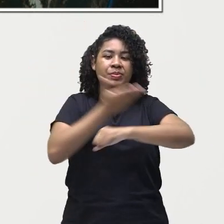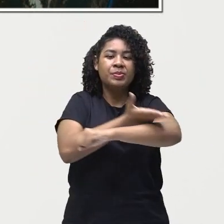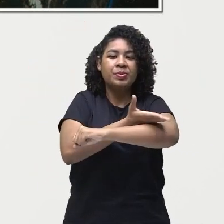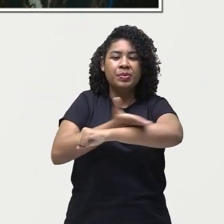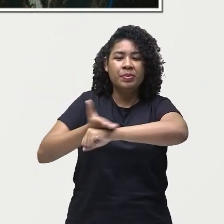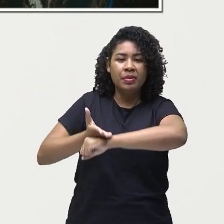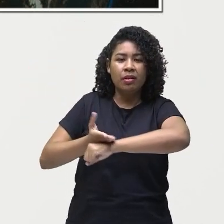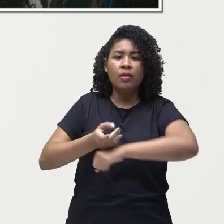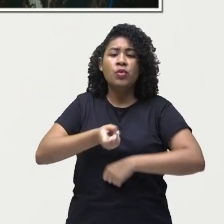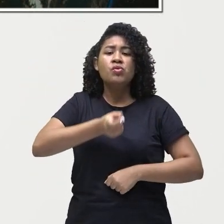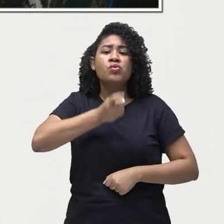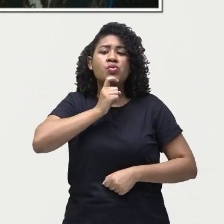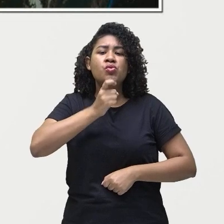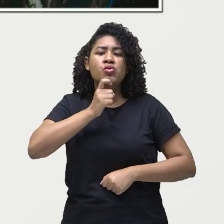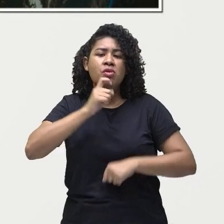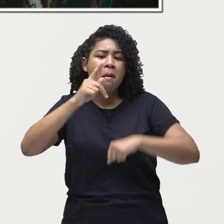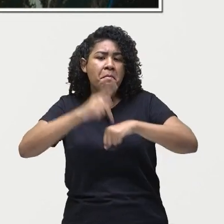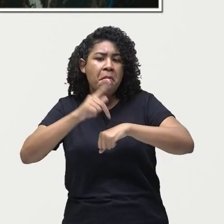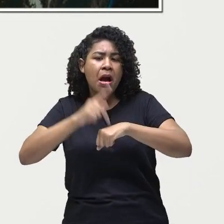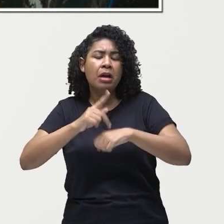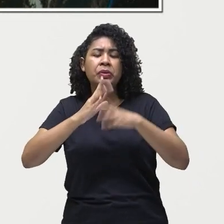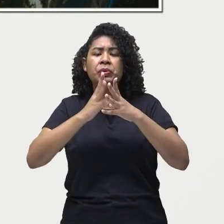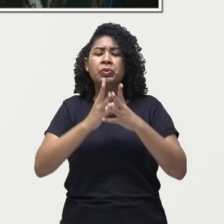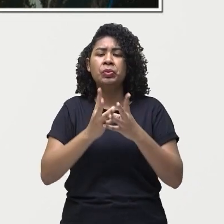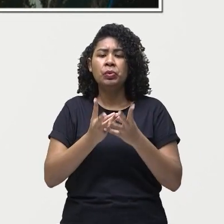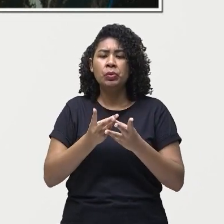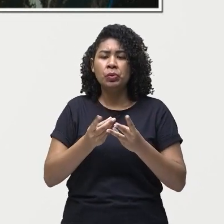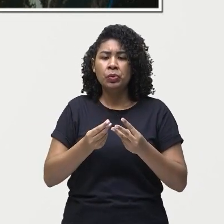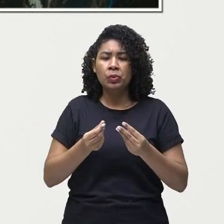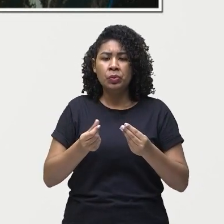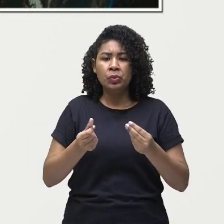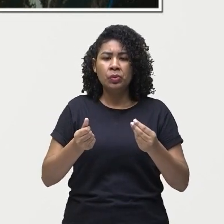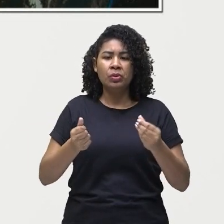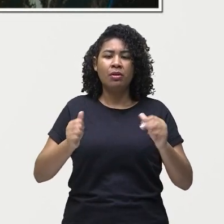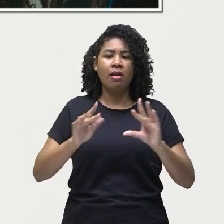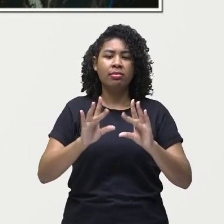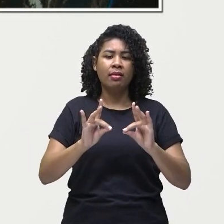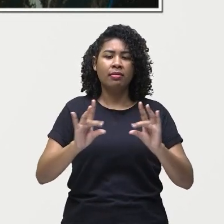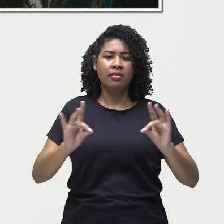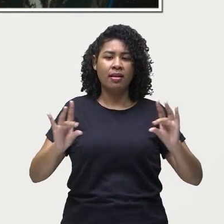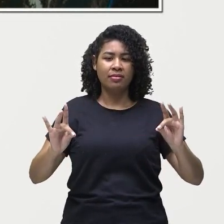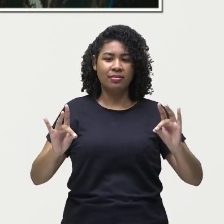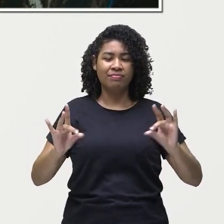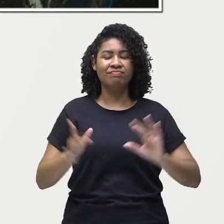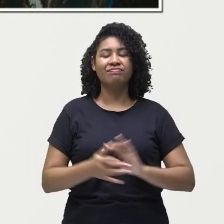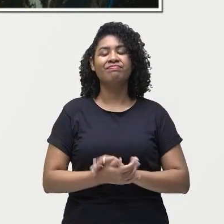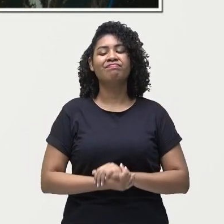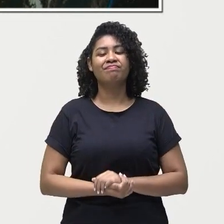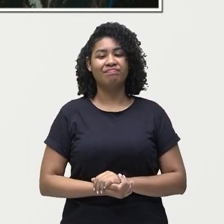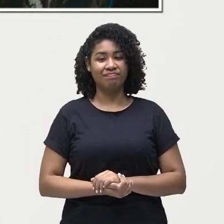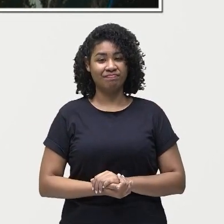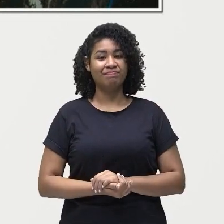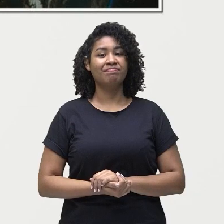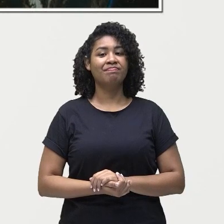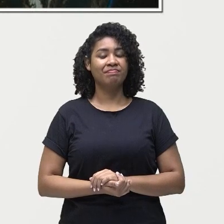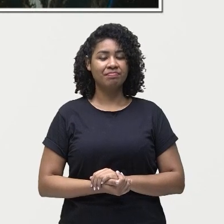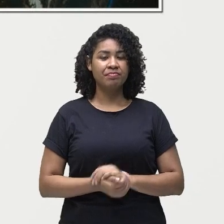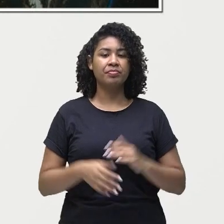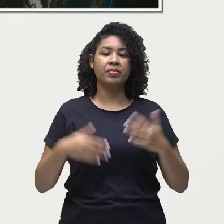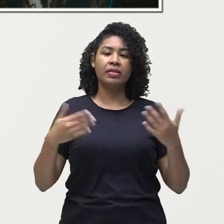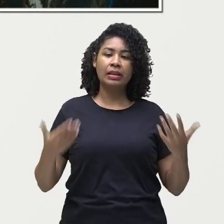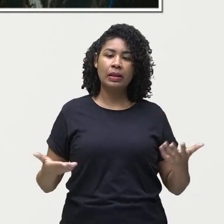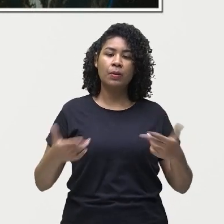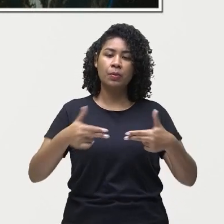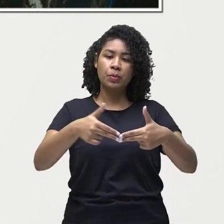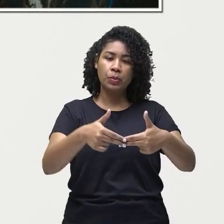derretendo que é uma das consequências do aquecimento global e é nesse sentido